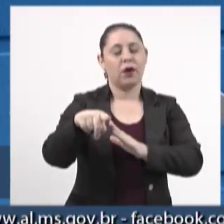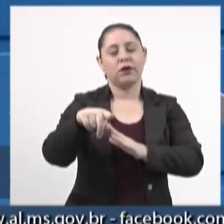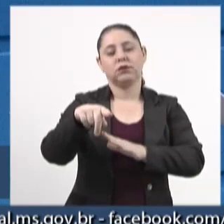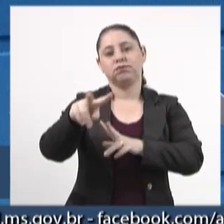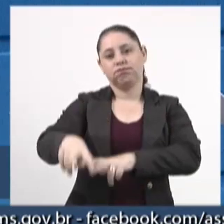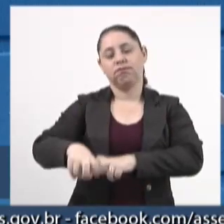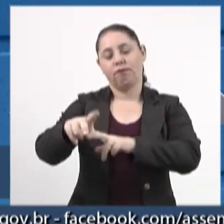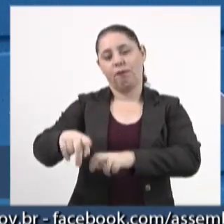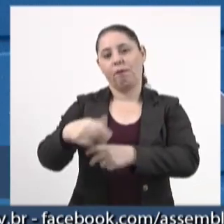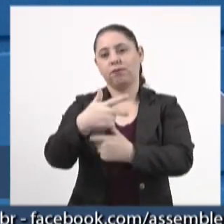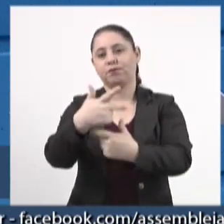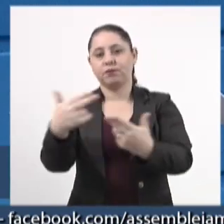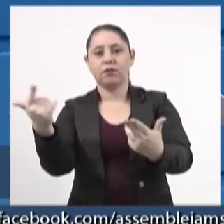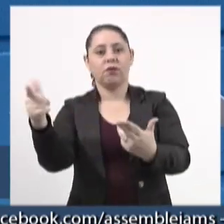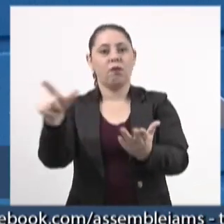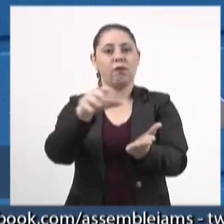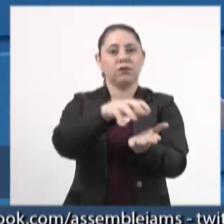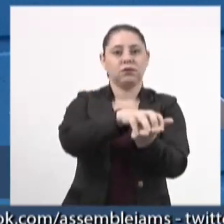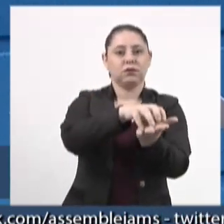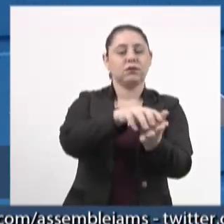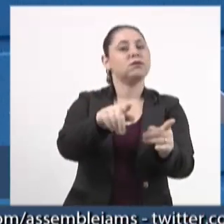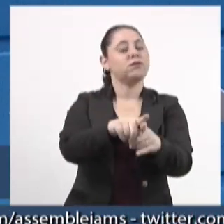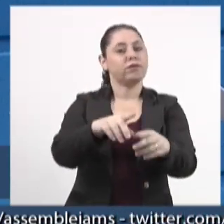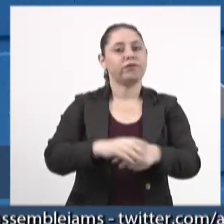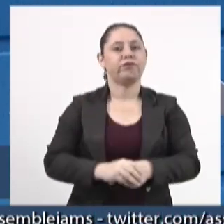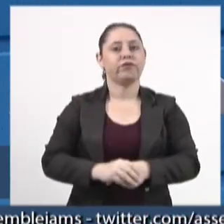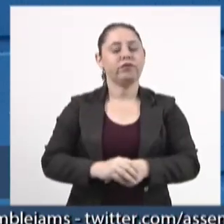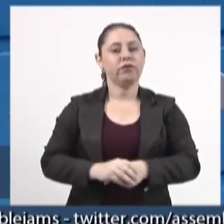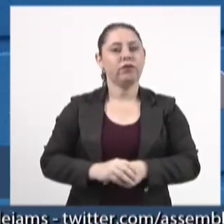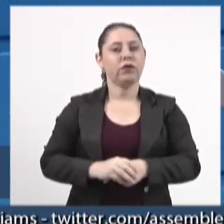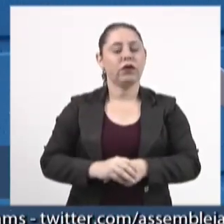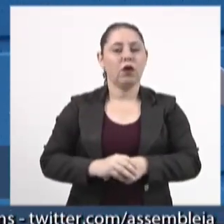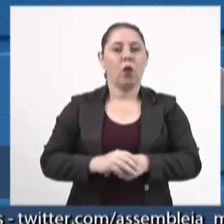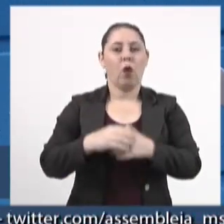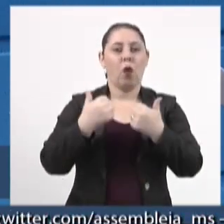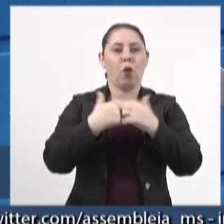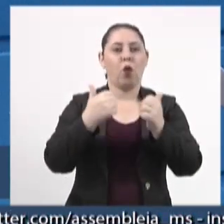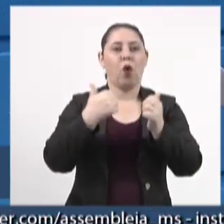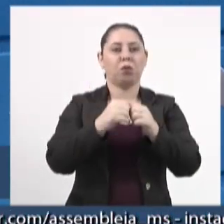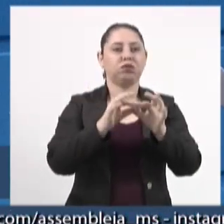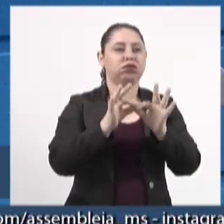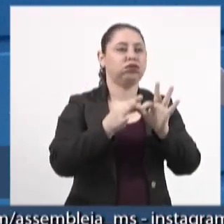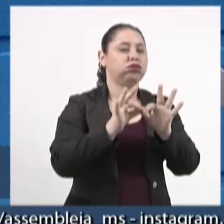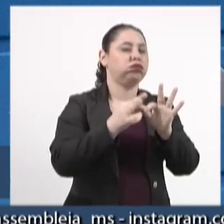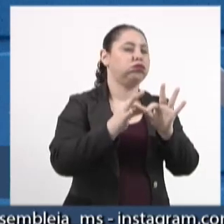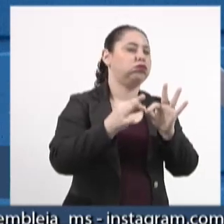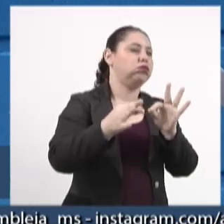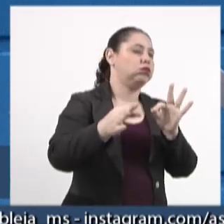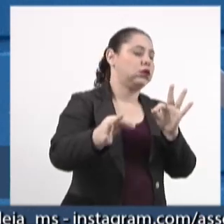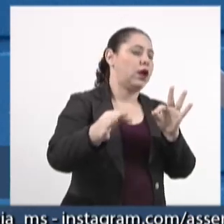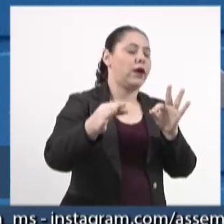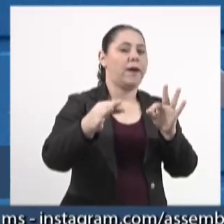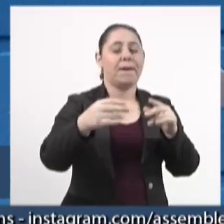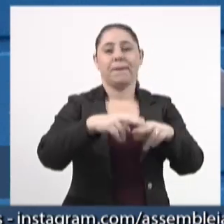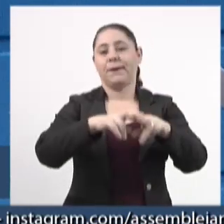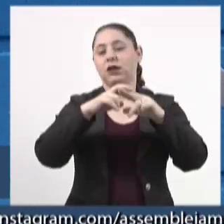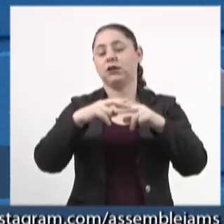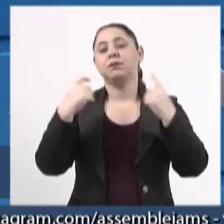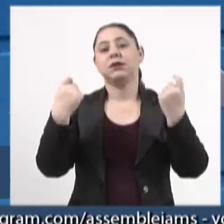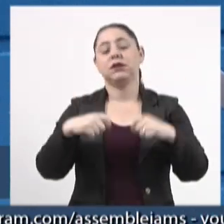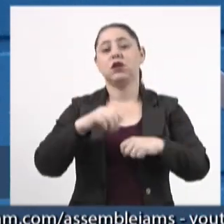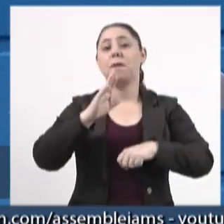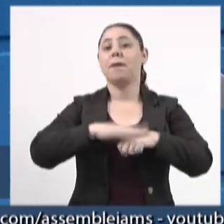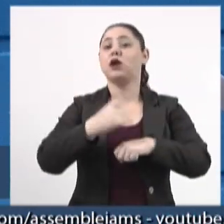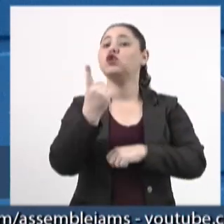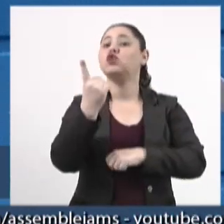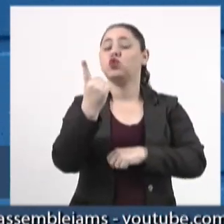rurais da região e de outras aldeias. A área percorrida pelo ônibus é muito extensa e, por isso, a disponibilização